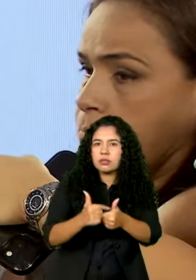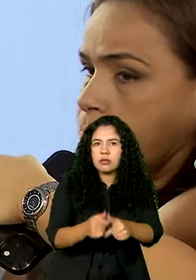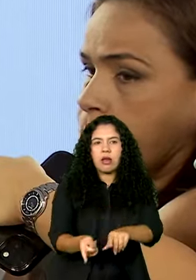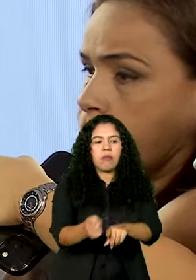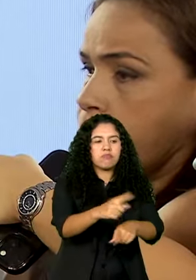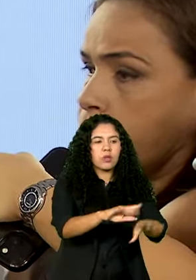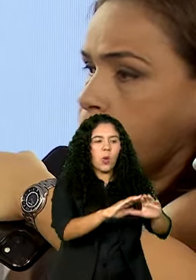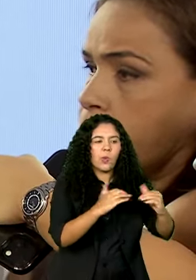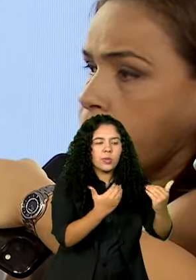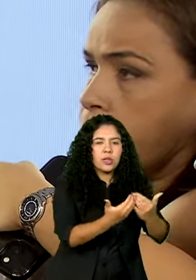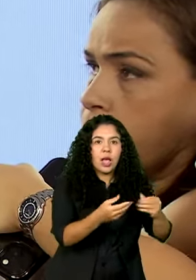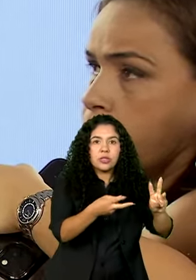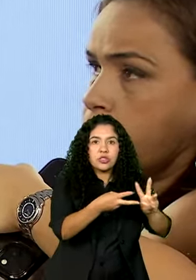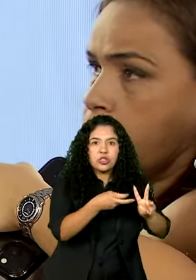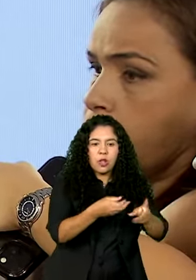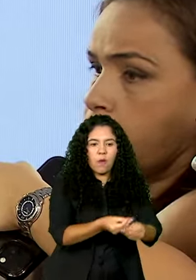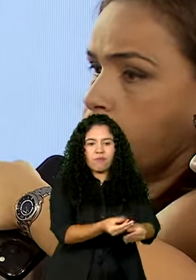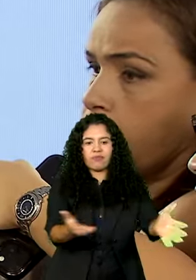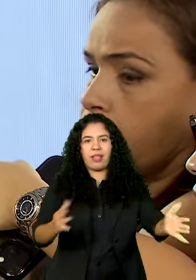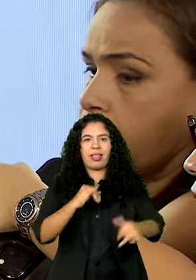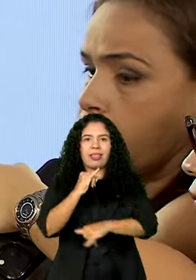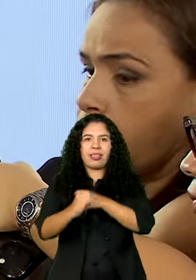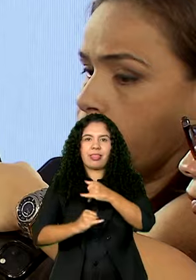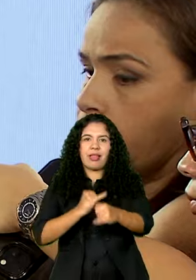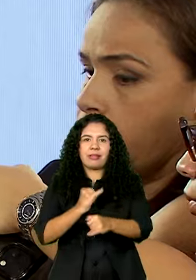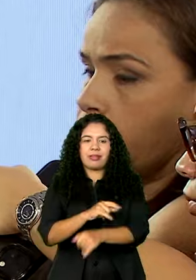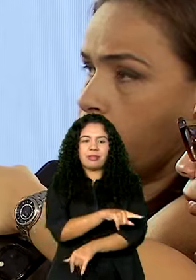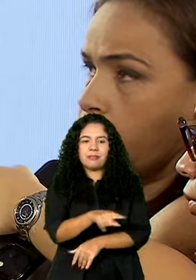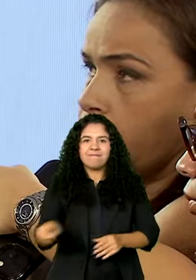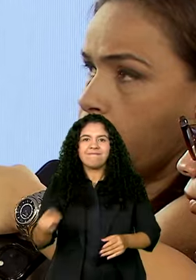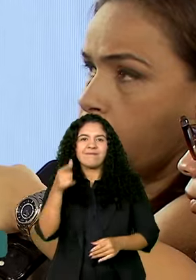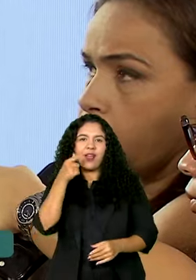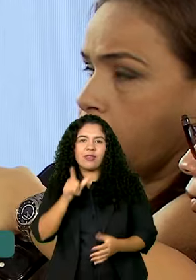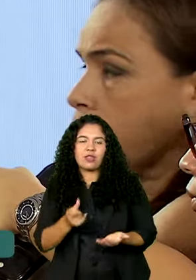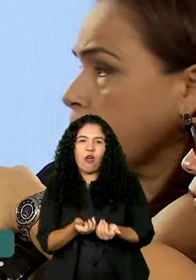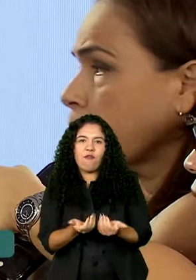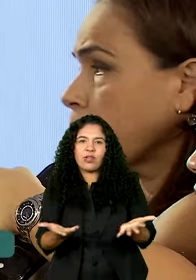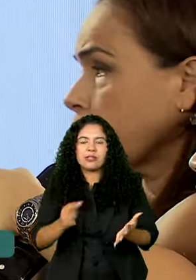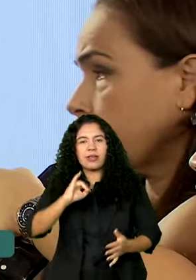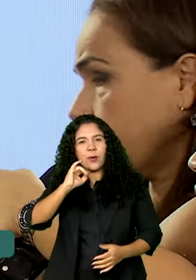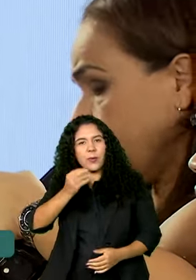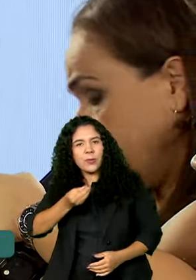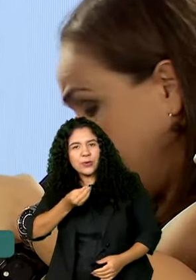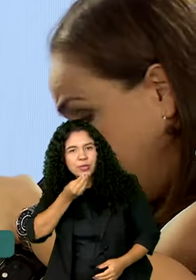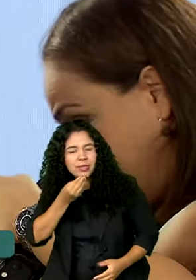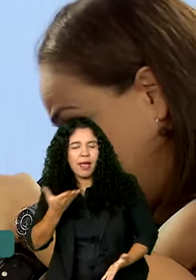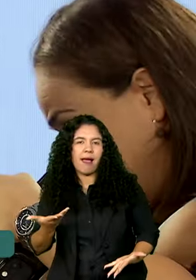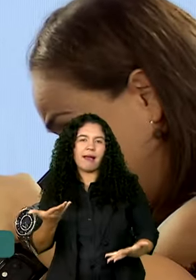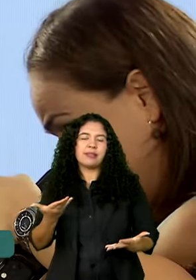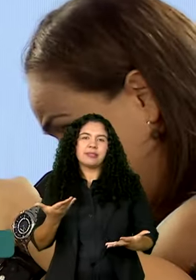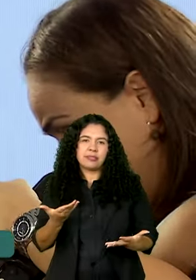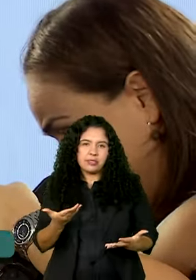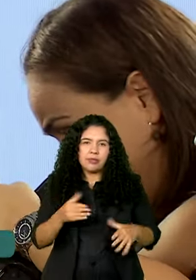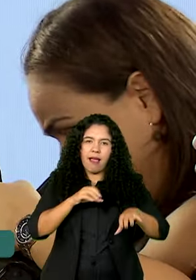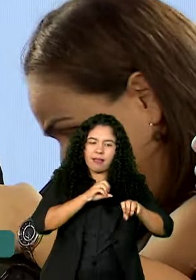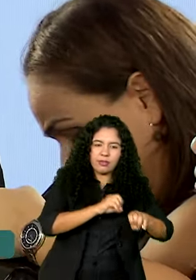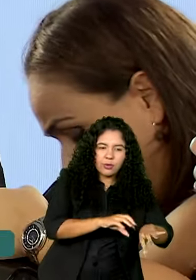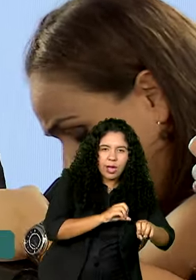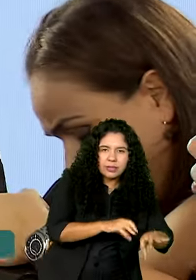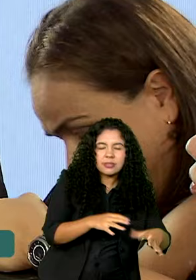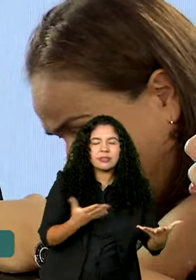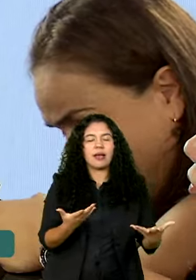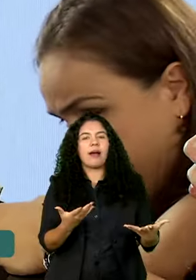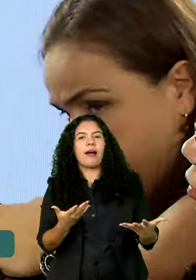chegando essa infraestrutura, aí chega uma série de oportunidades. Aí vai chegar a oportunidade na educação, de